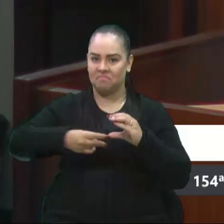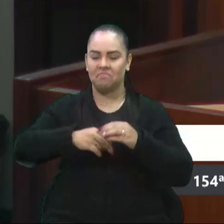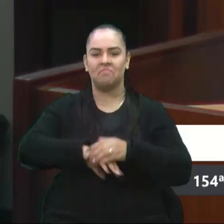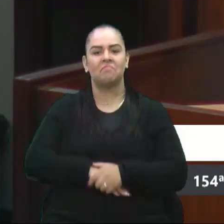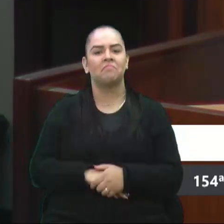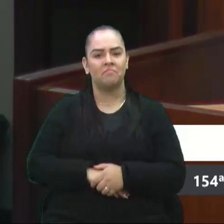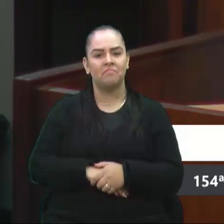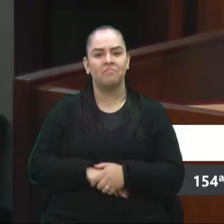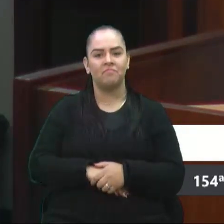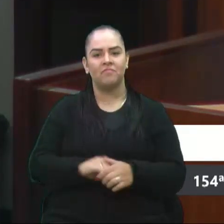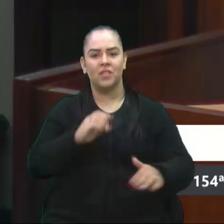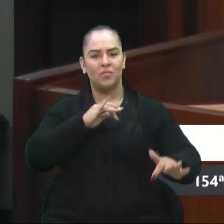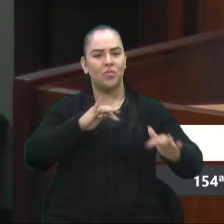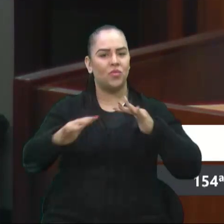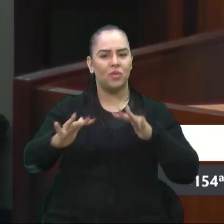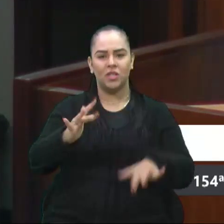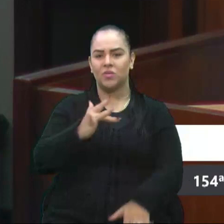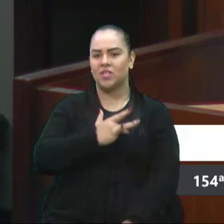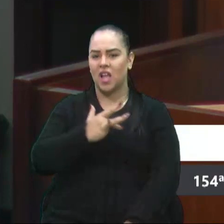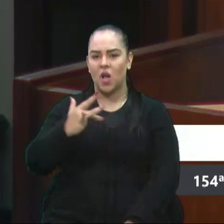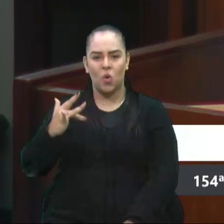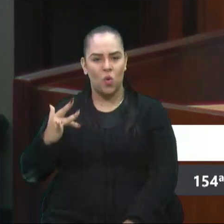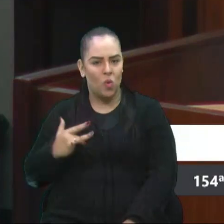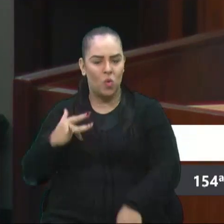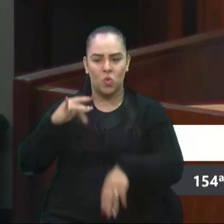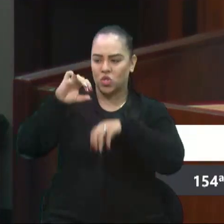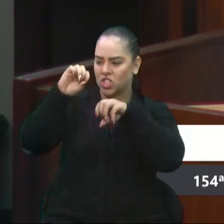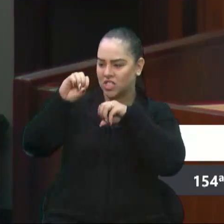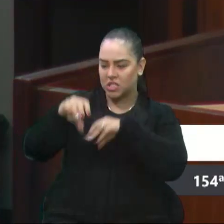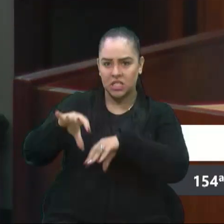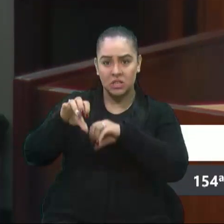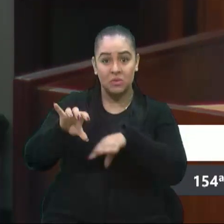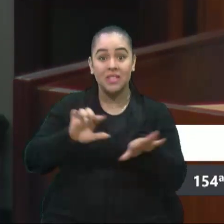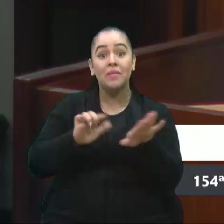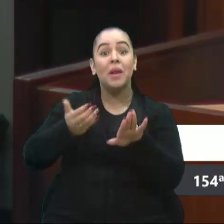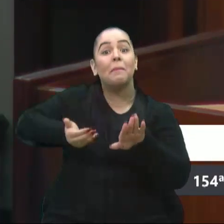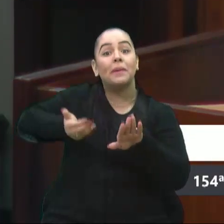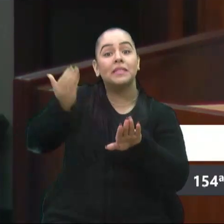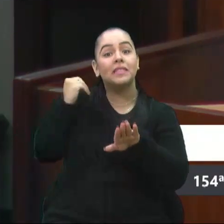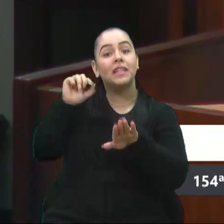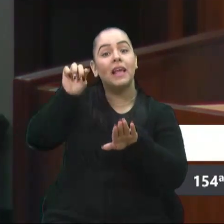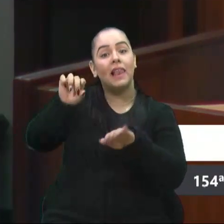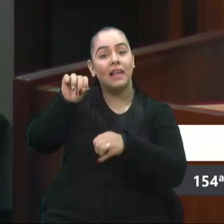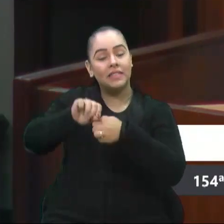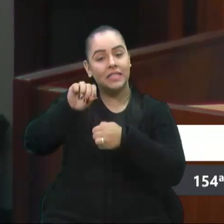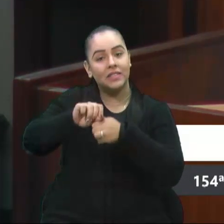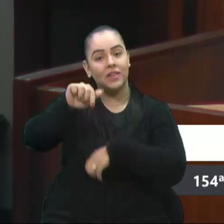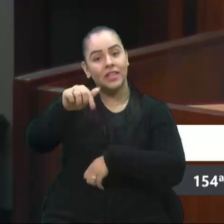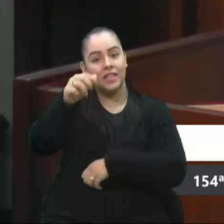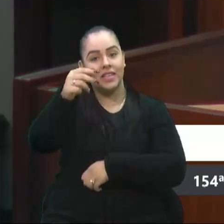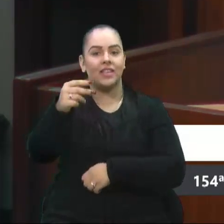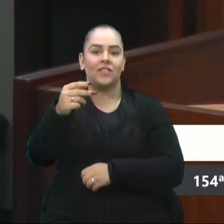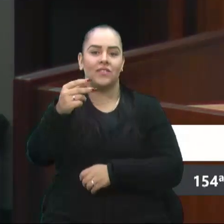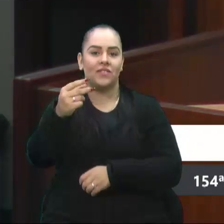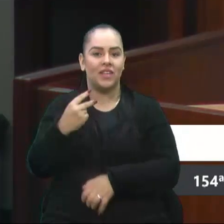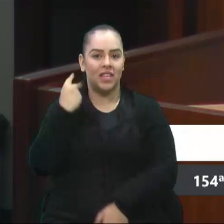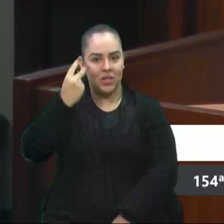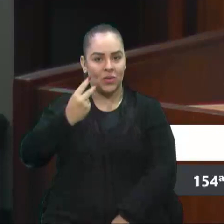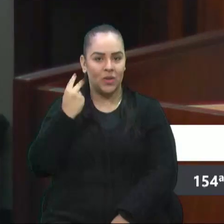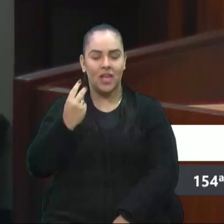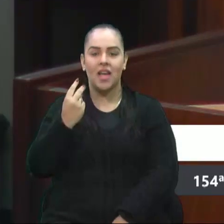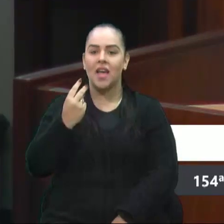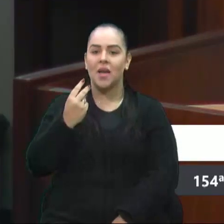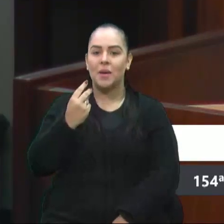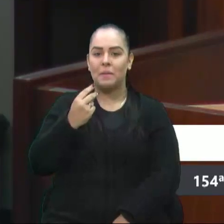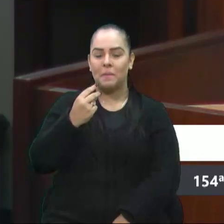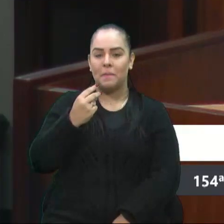Movimento da saúde, da educação. Semana passada ela estava fazendo aqui, vereadora Marisol, uma fala sobre a